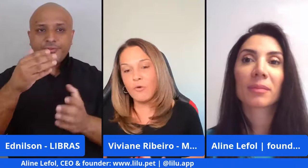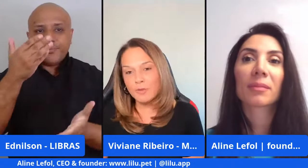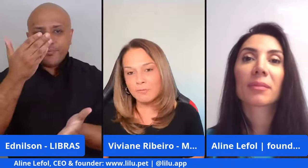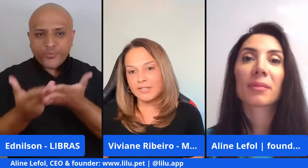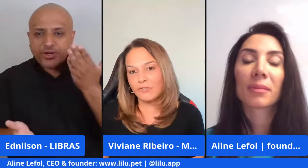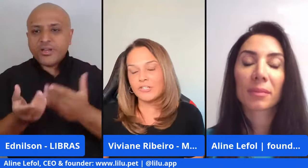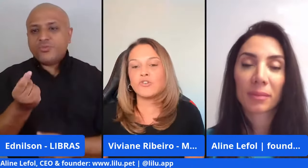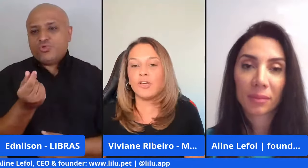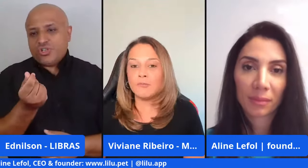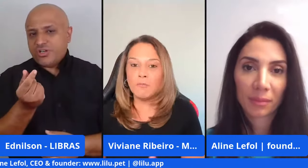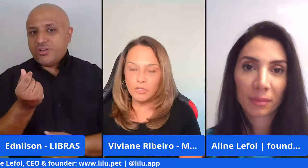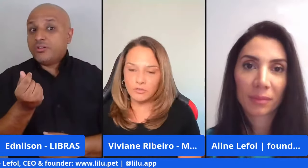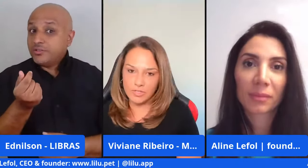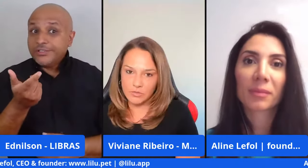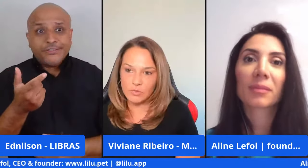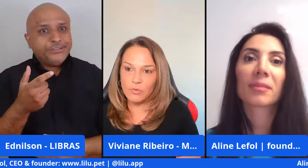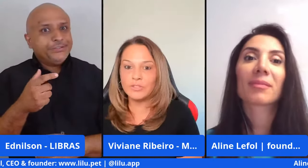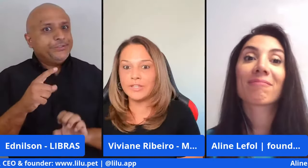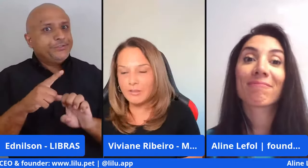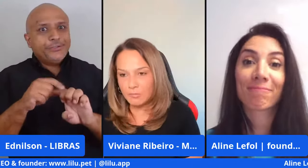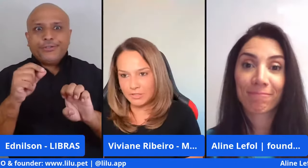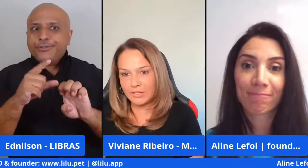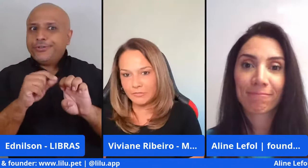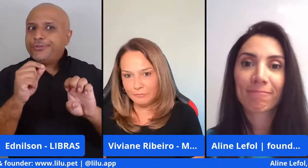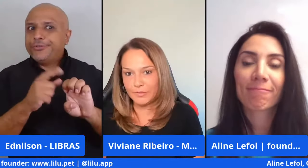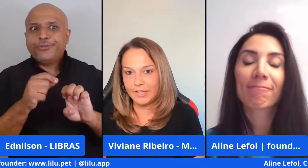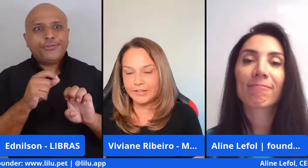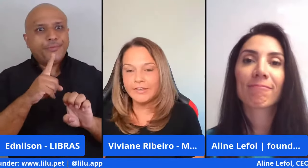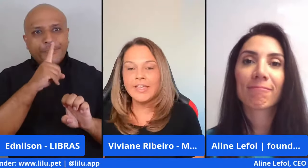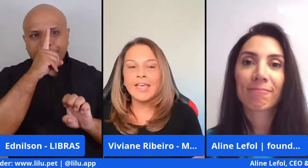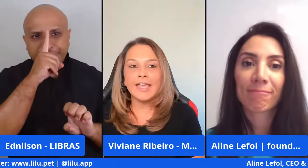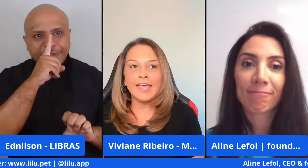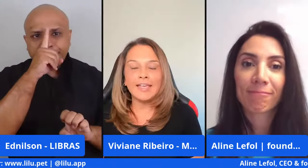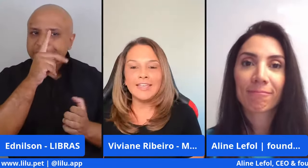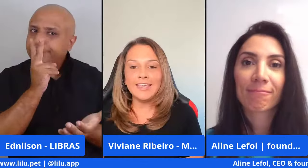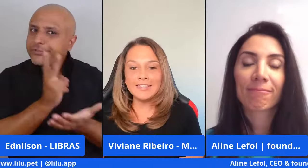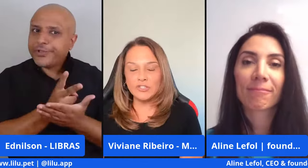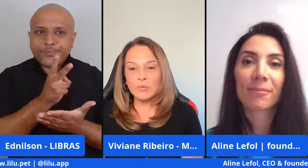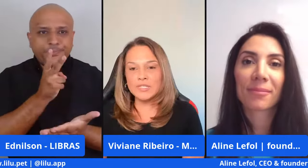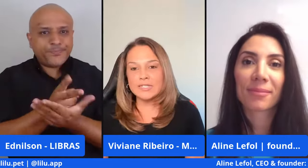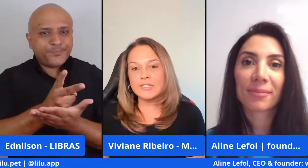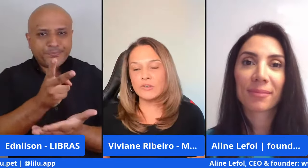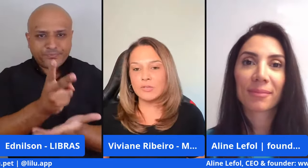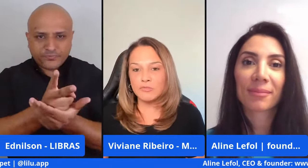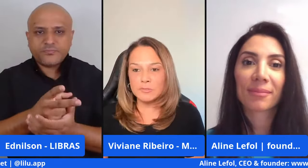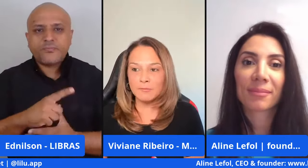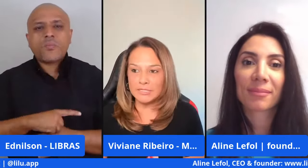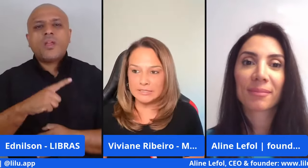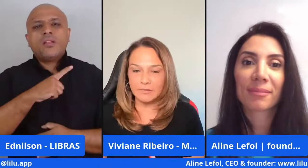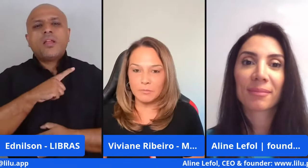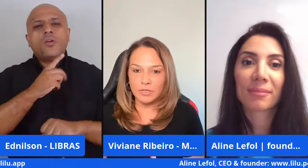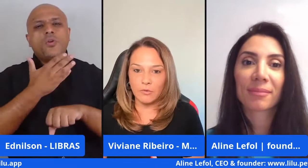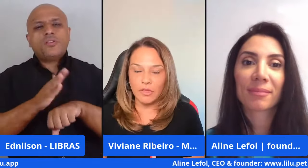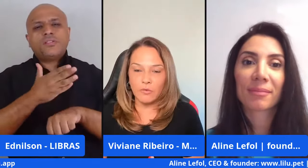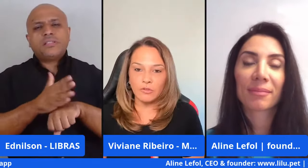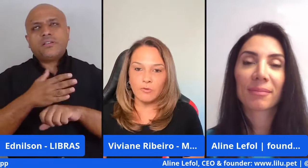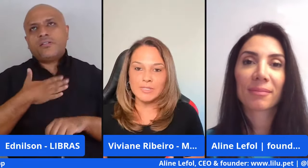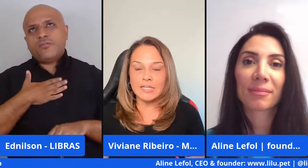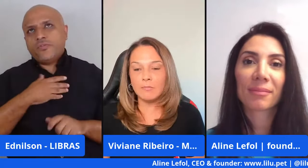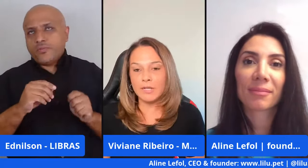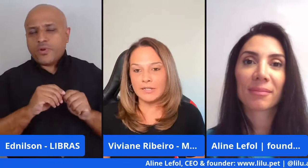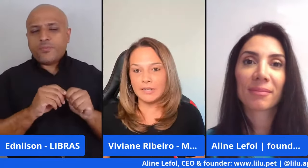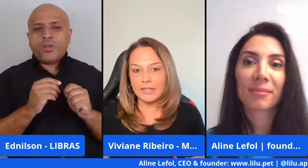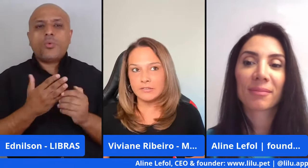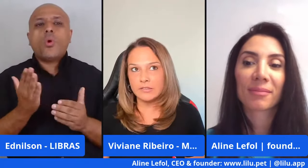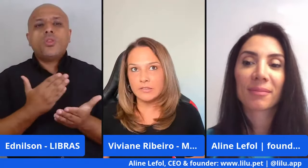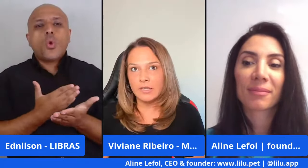muito dinheiro. E como empreendedor, a gente corre muito risco o tempo inteiro, né? E existe um exercício que eu sempre fiz para mim, né? Porque eu, quando